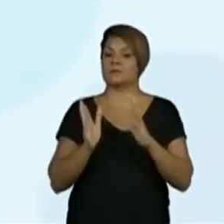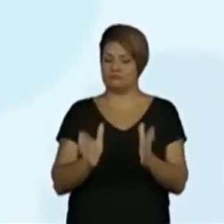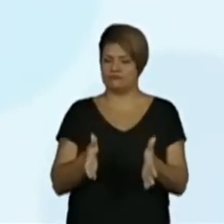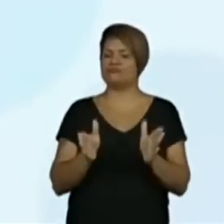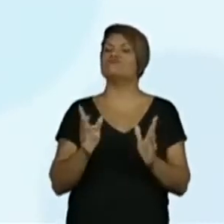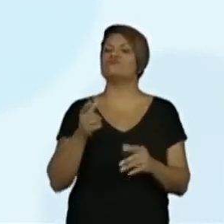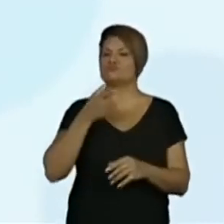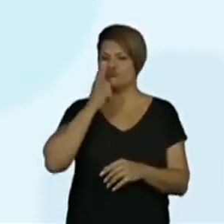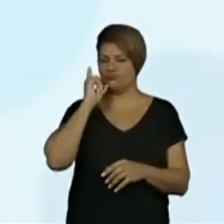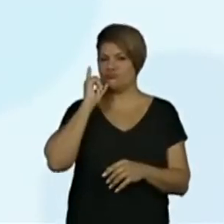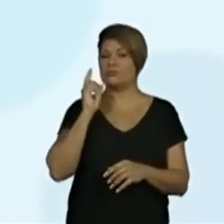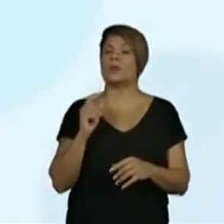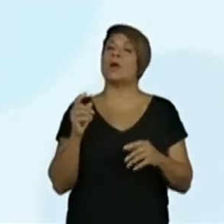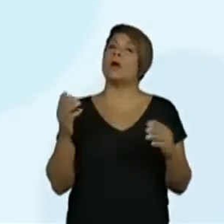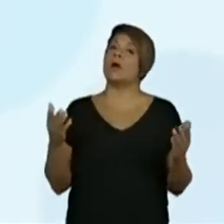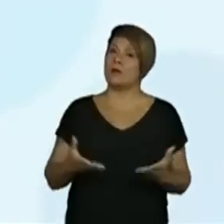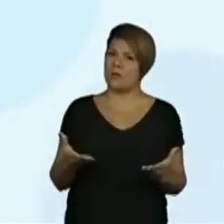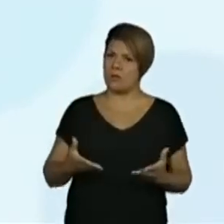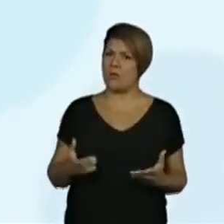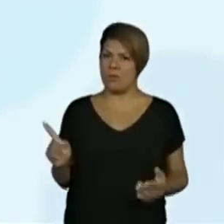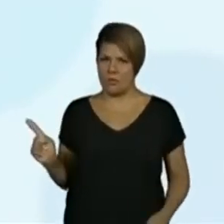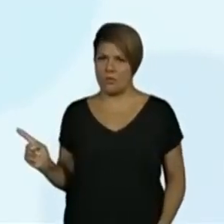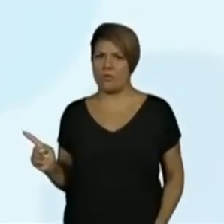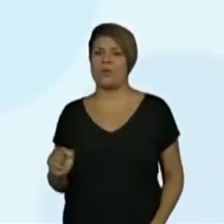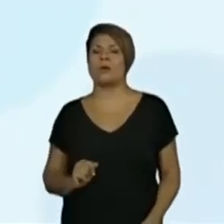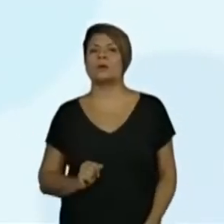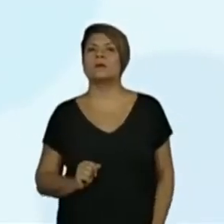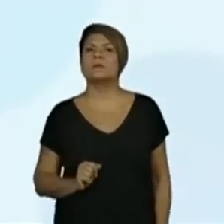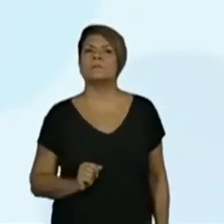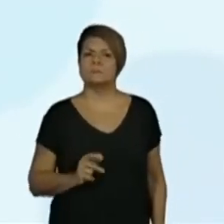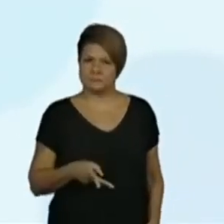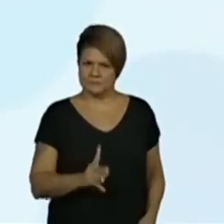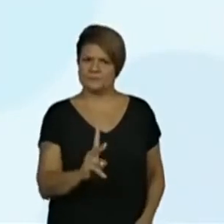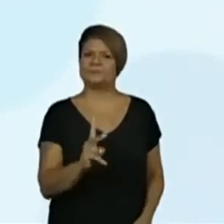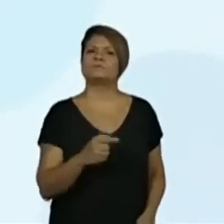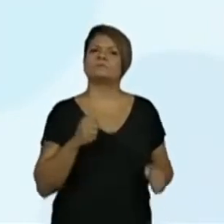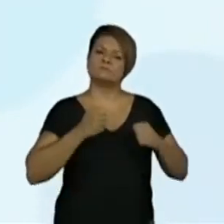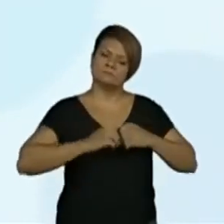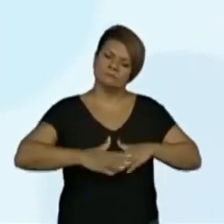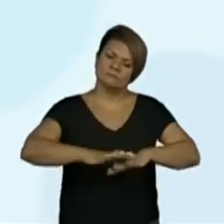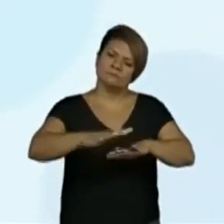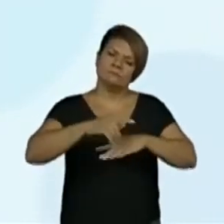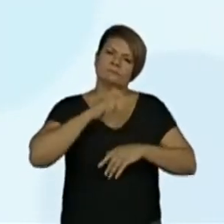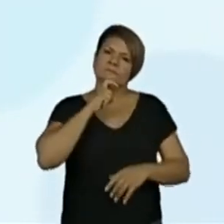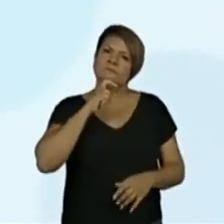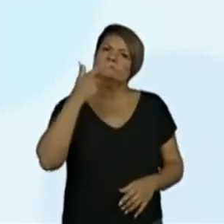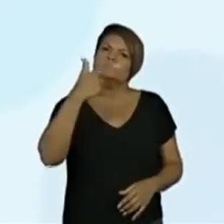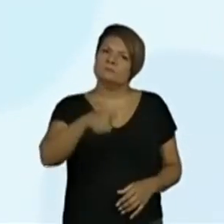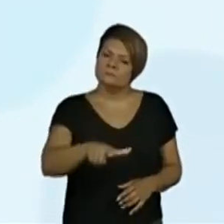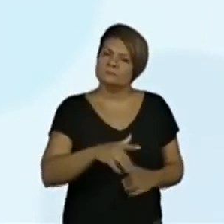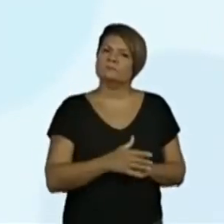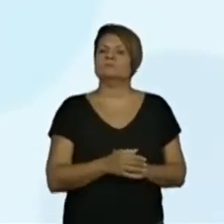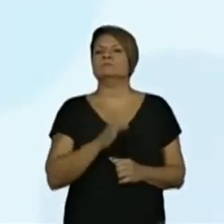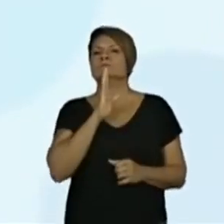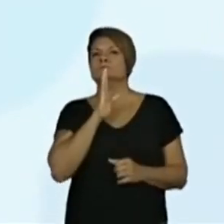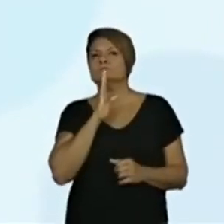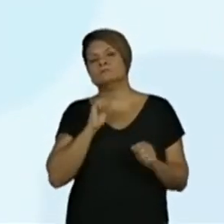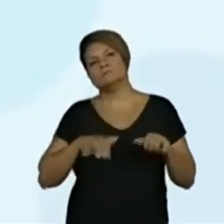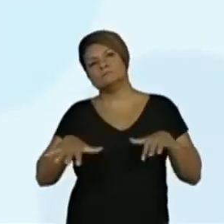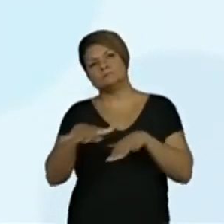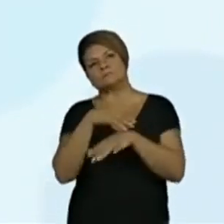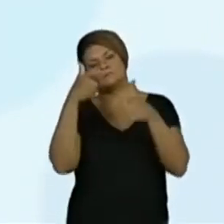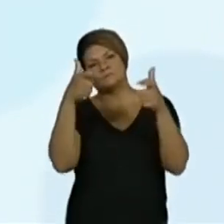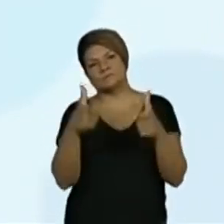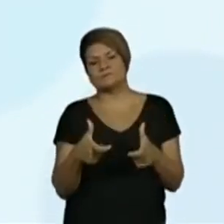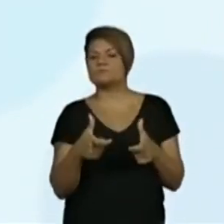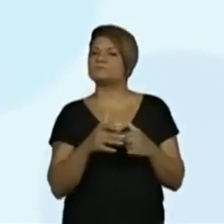Só é o começo. Olha só. Estamos vendo o Lago Verde de novo, conhecendo essa situação. A